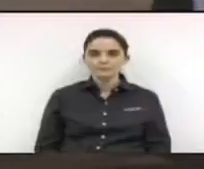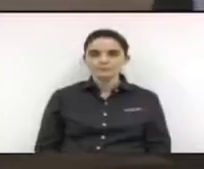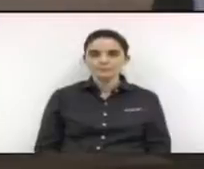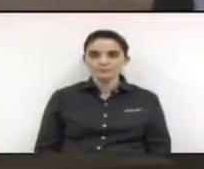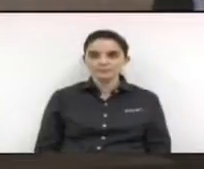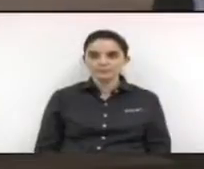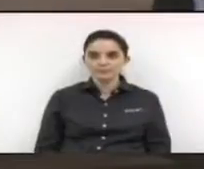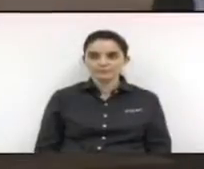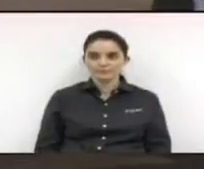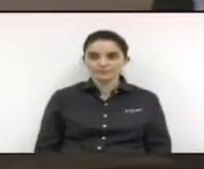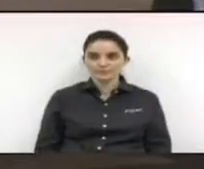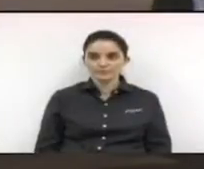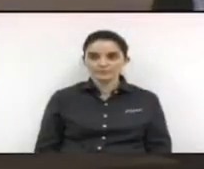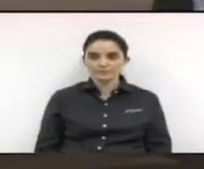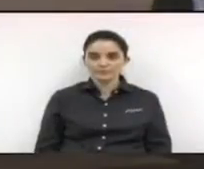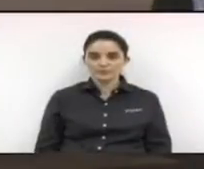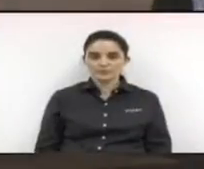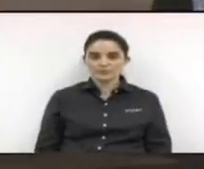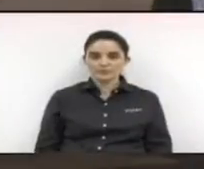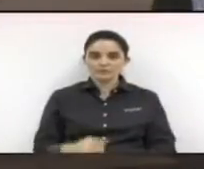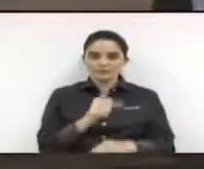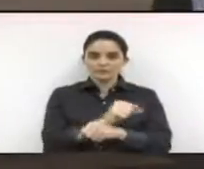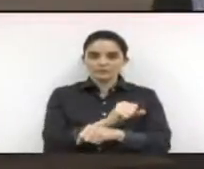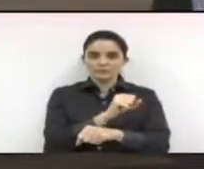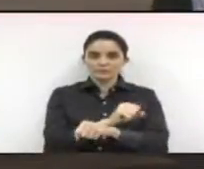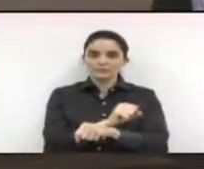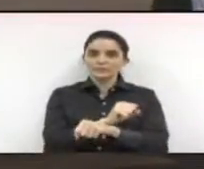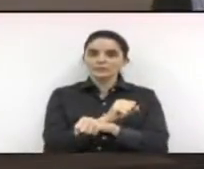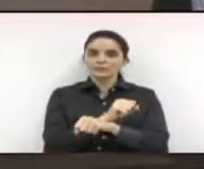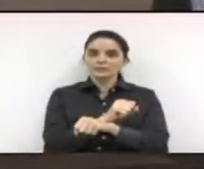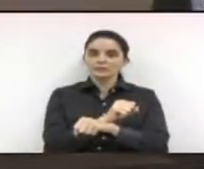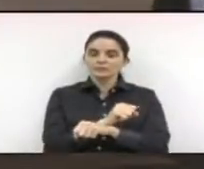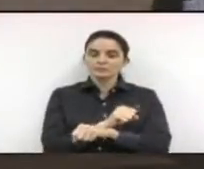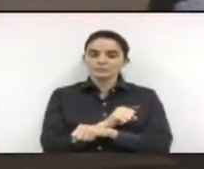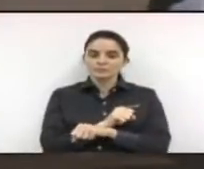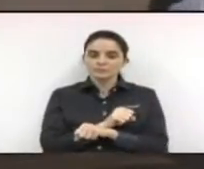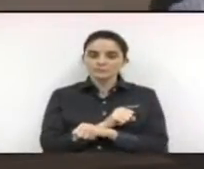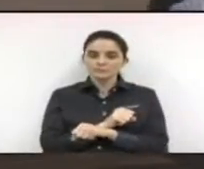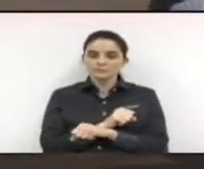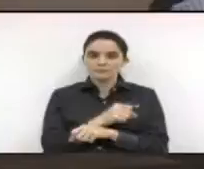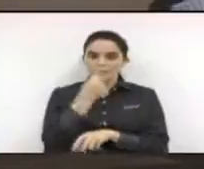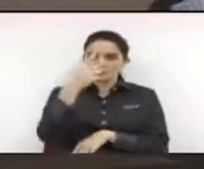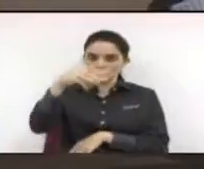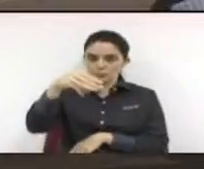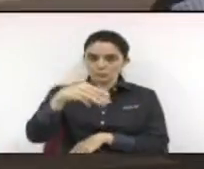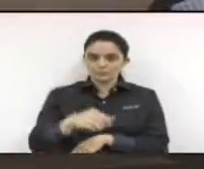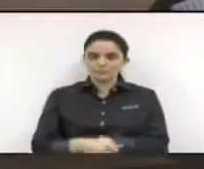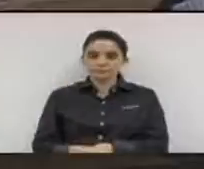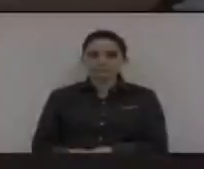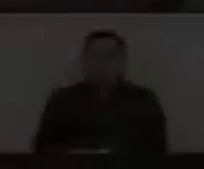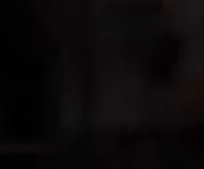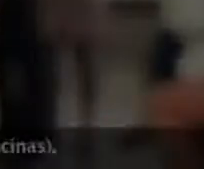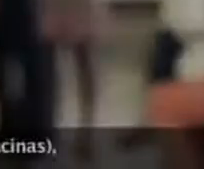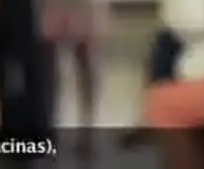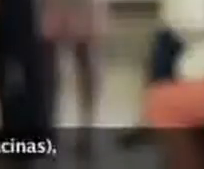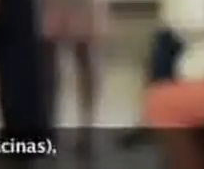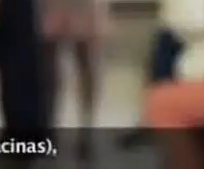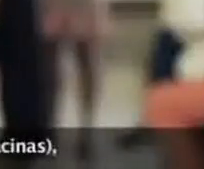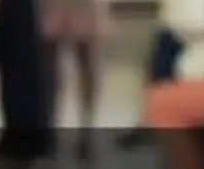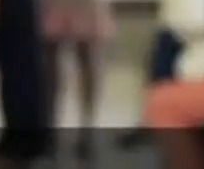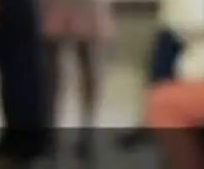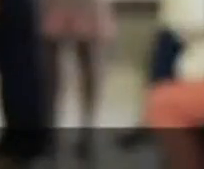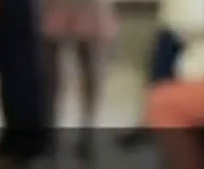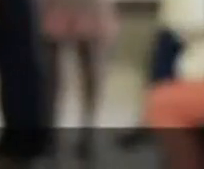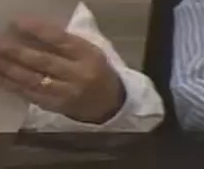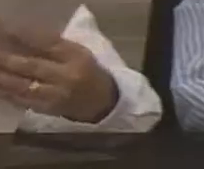Suspensão dos trabalhos. Os trabalhos estão suspensos por um minuto. A